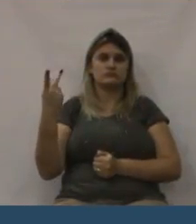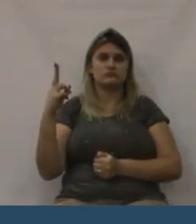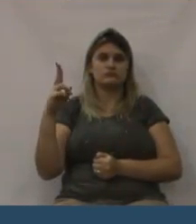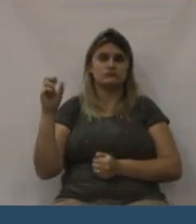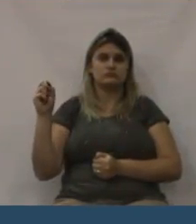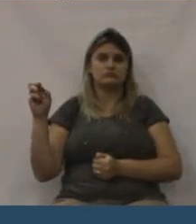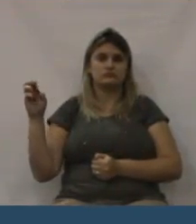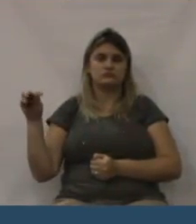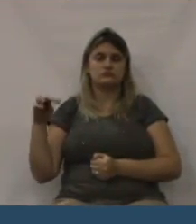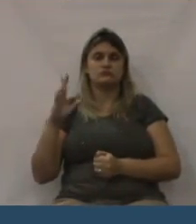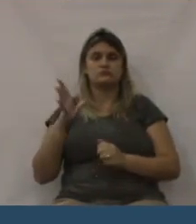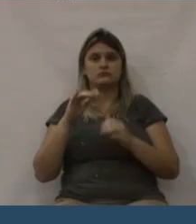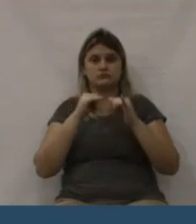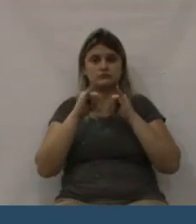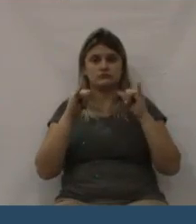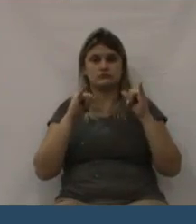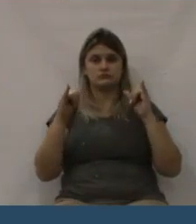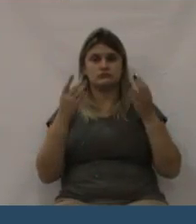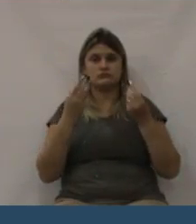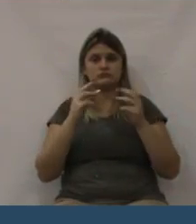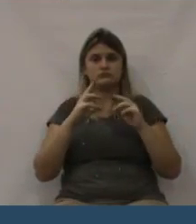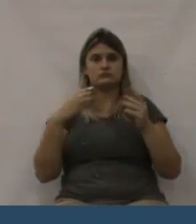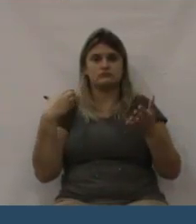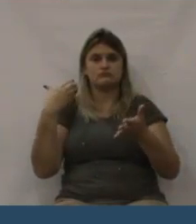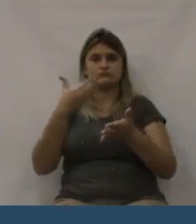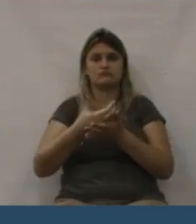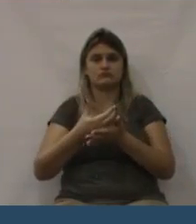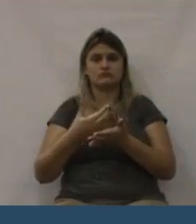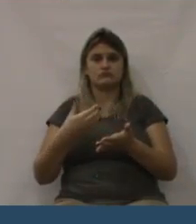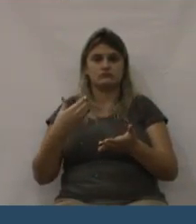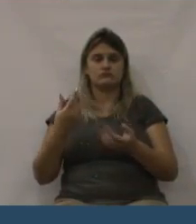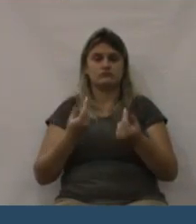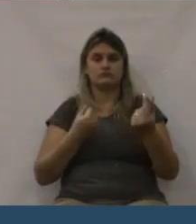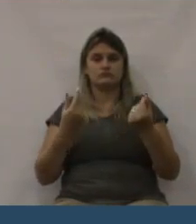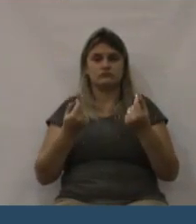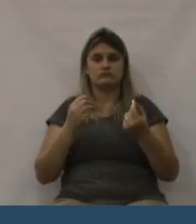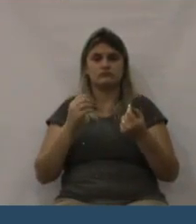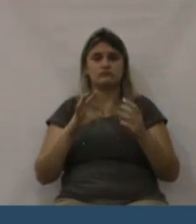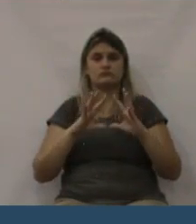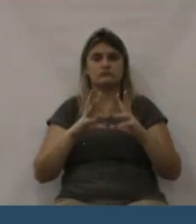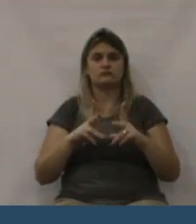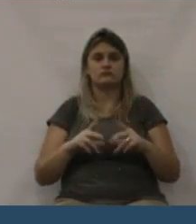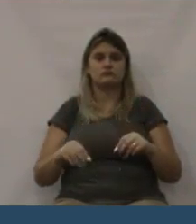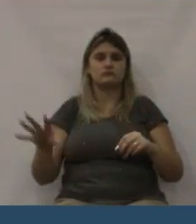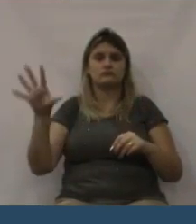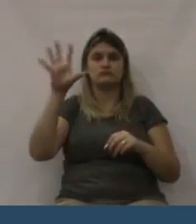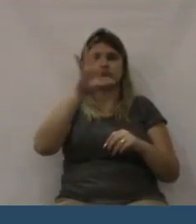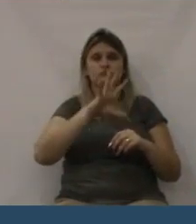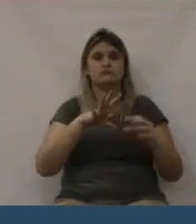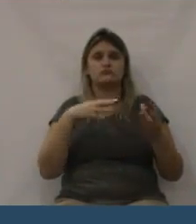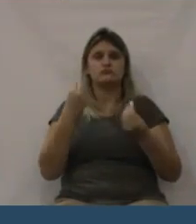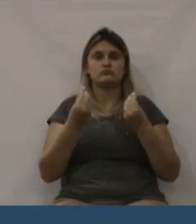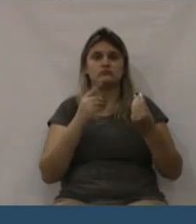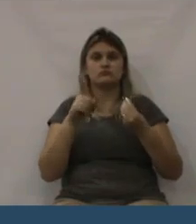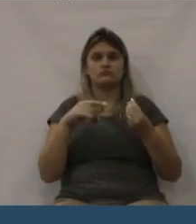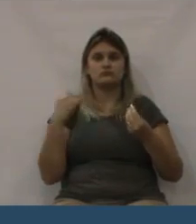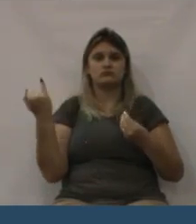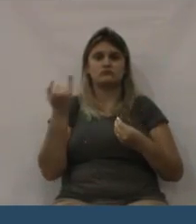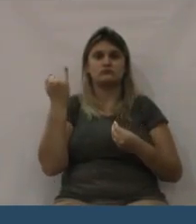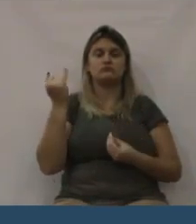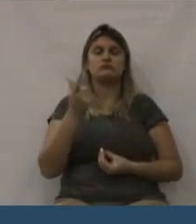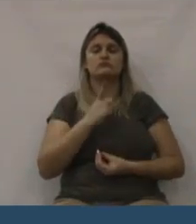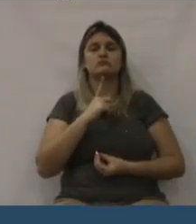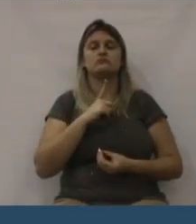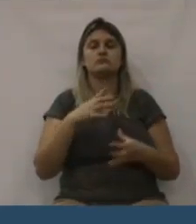cobrando e tenho certeza que se tiver um bom senso ali do Secretário de Obras e tenha